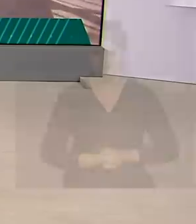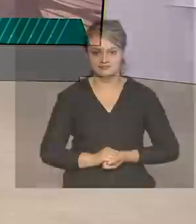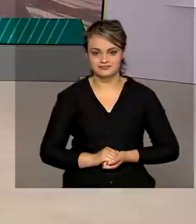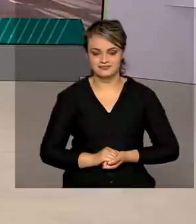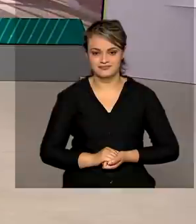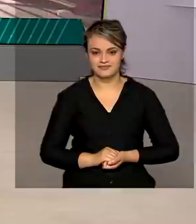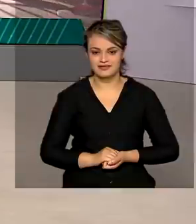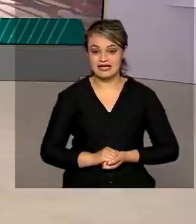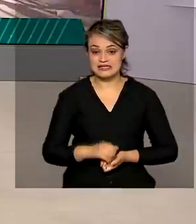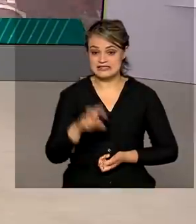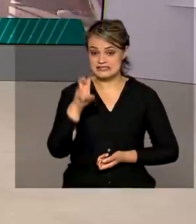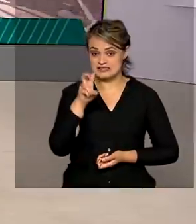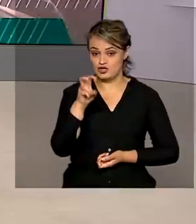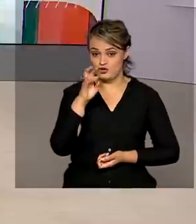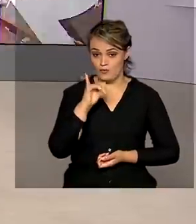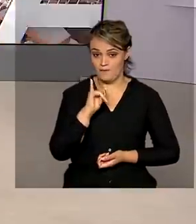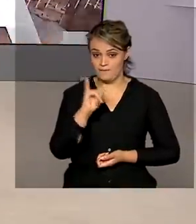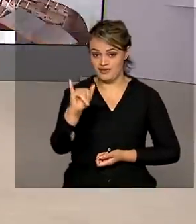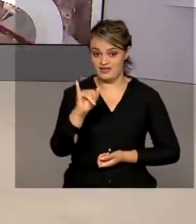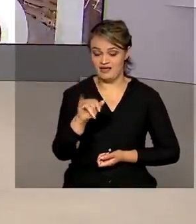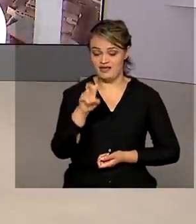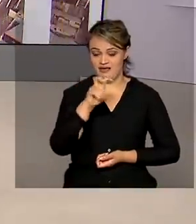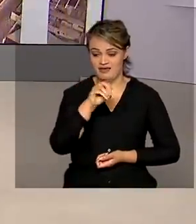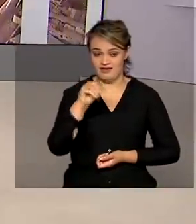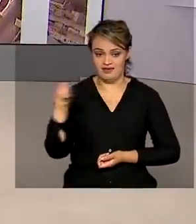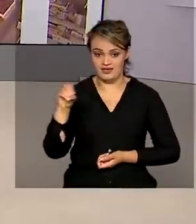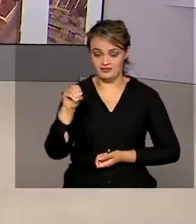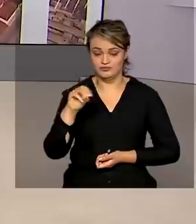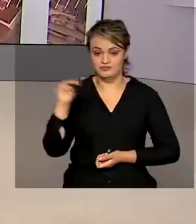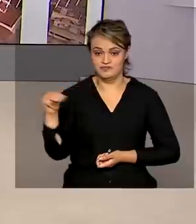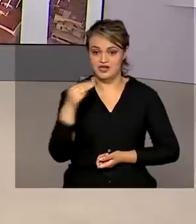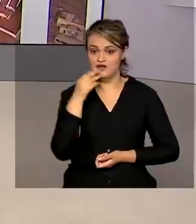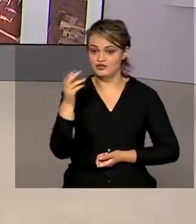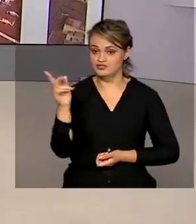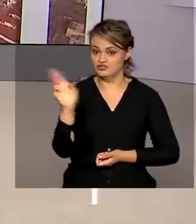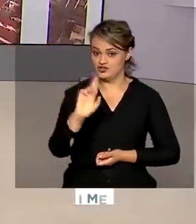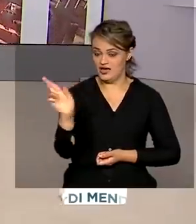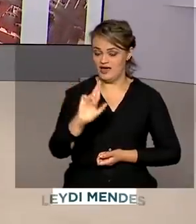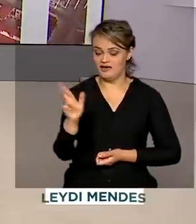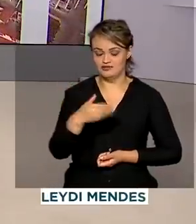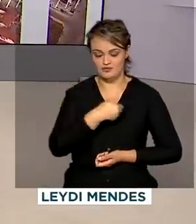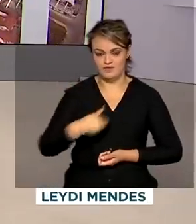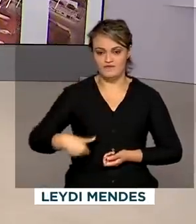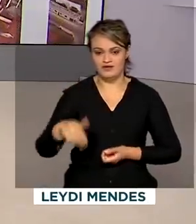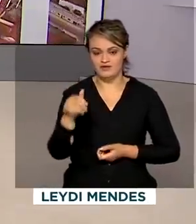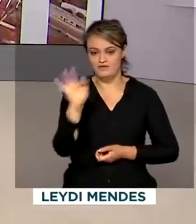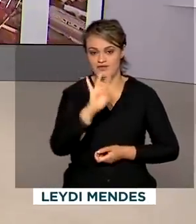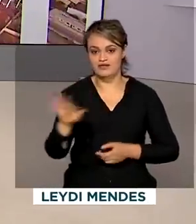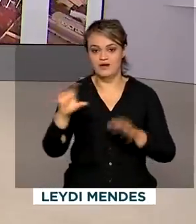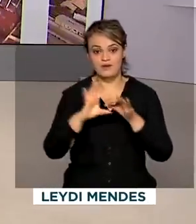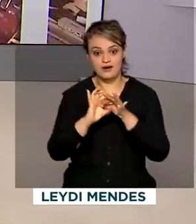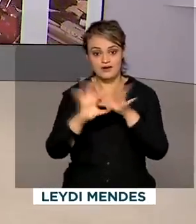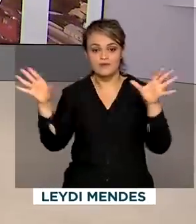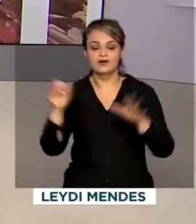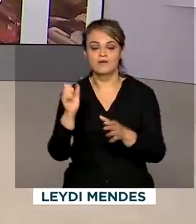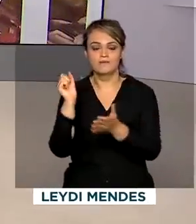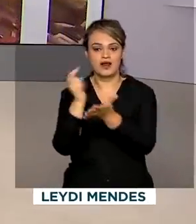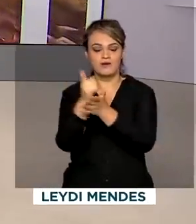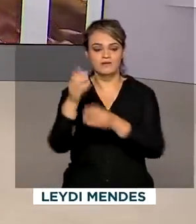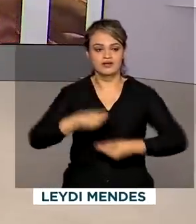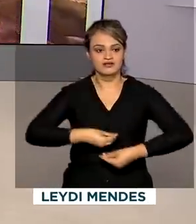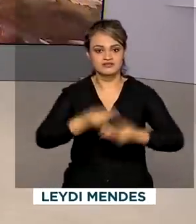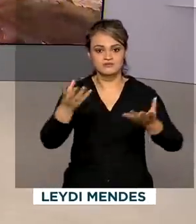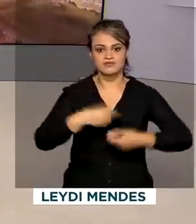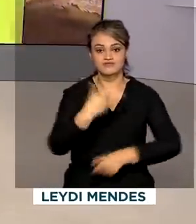Mais 5 bilhões e 500 milhões de reais foram liberados pelo governo federal para a compra e distribuição de vacinas